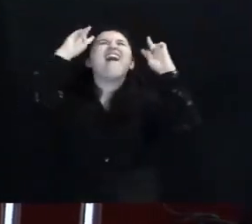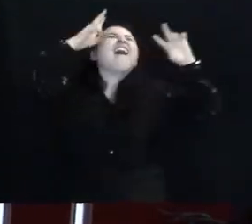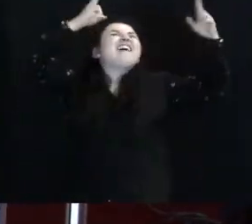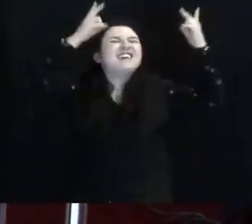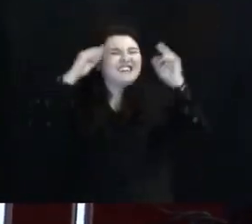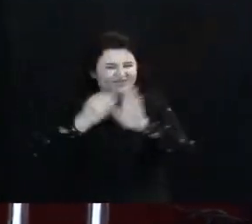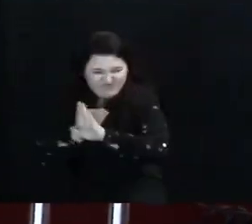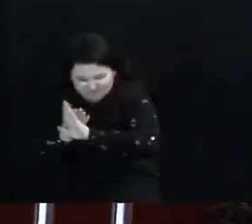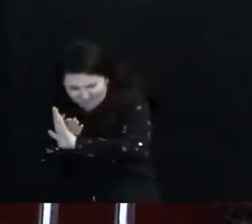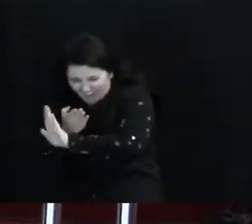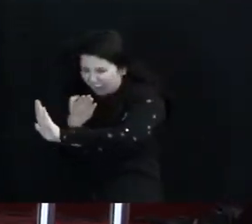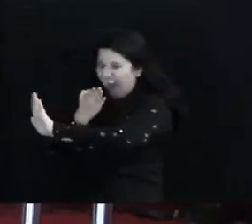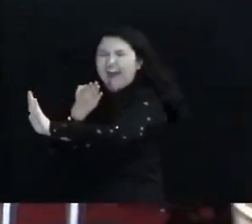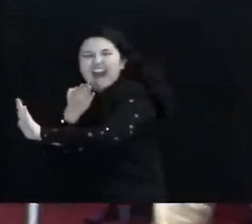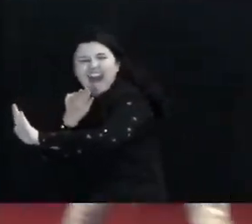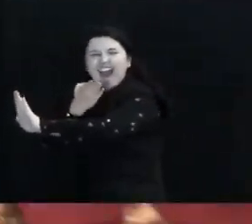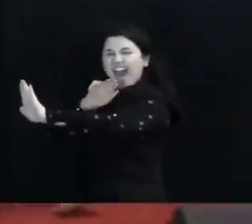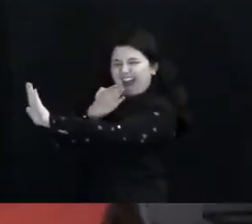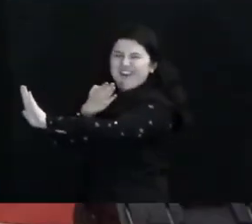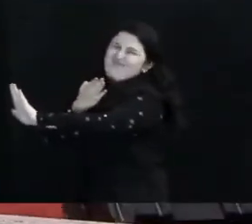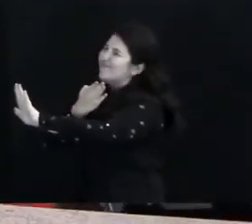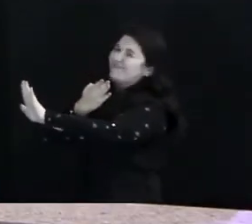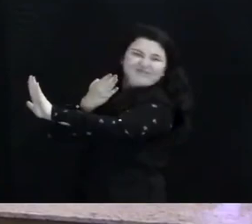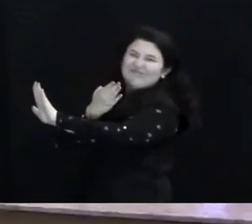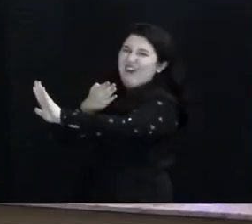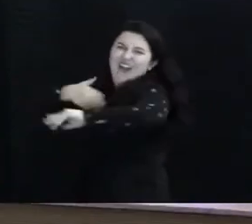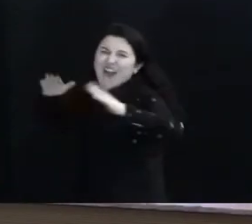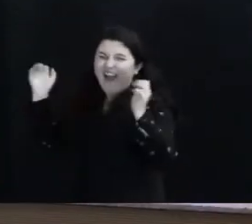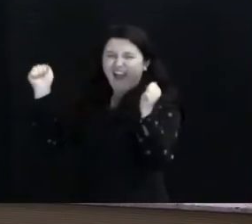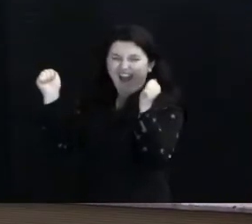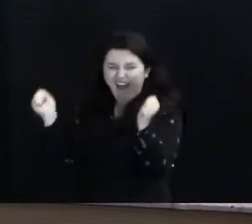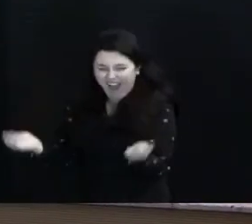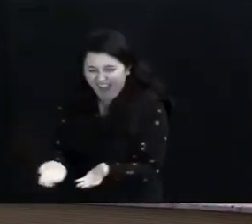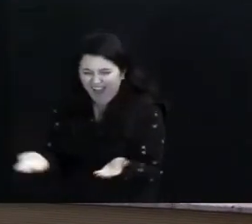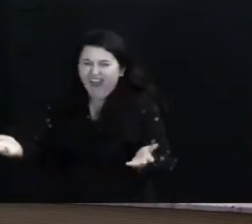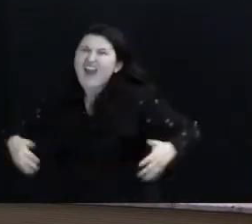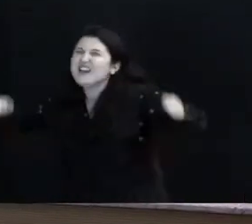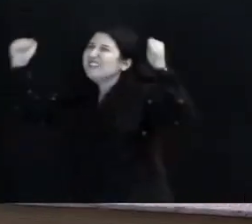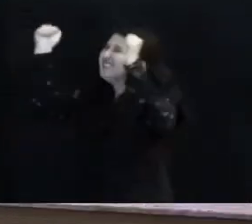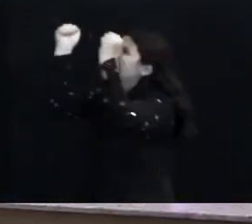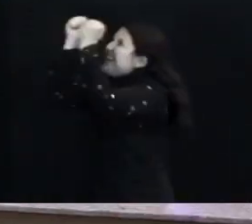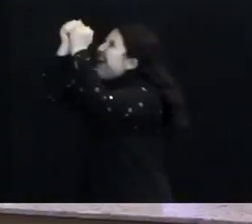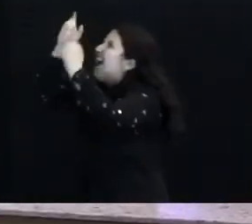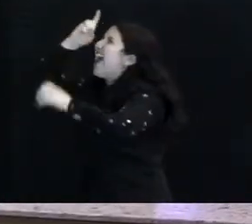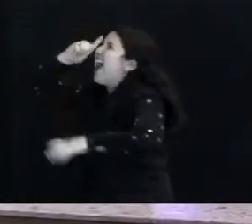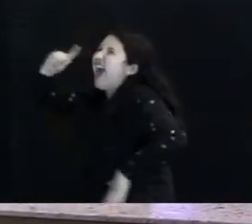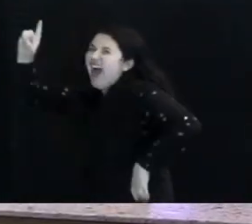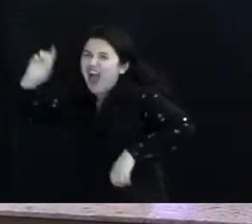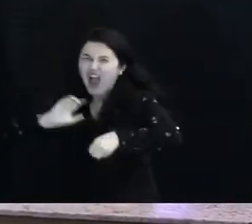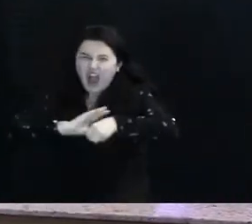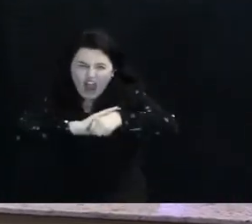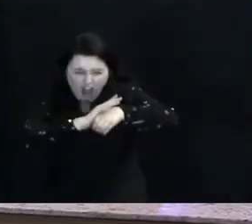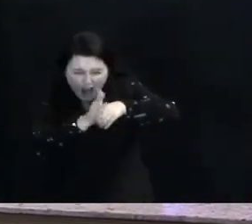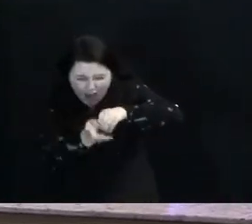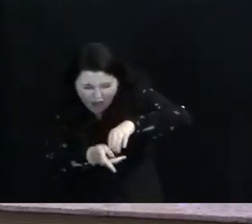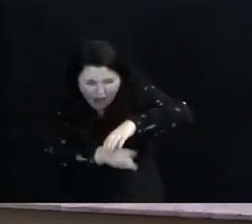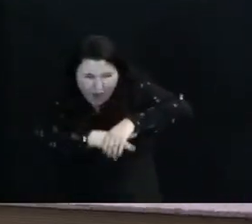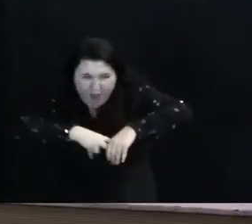o véu tu rompeste, a tumba vazia